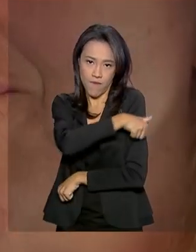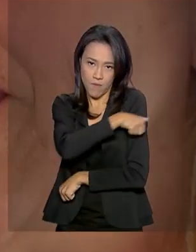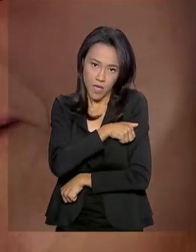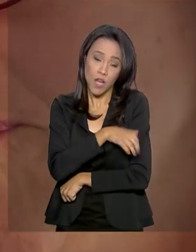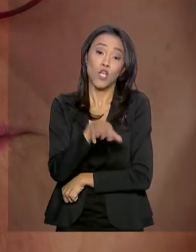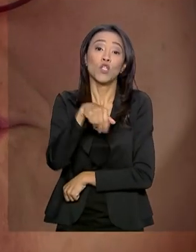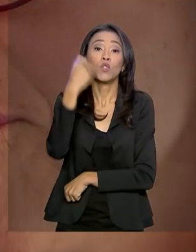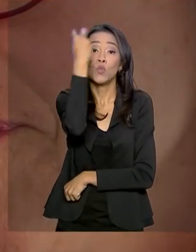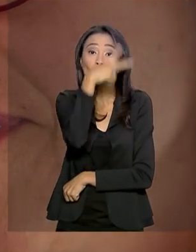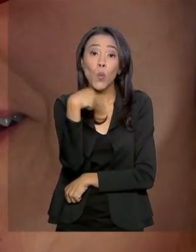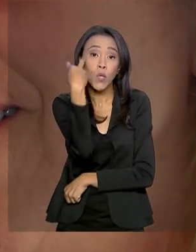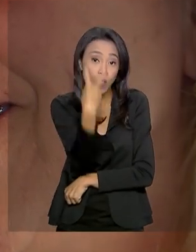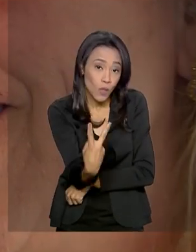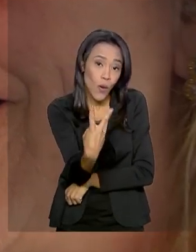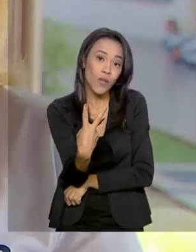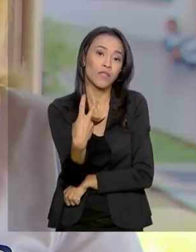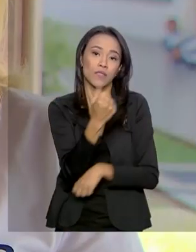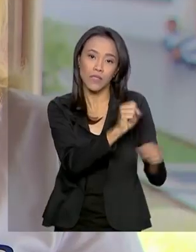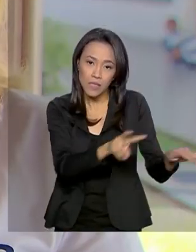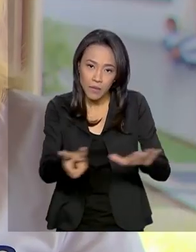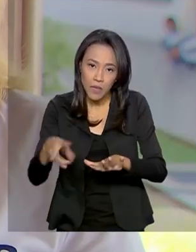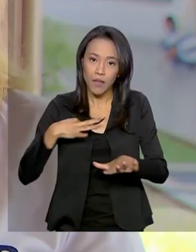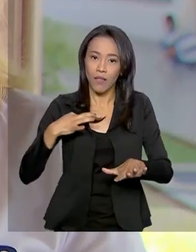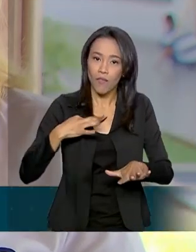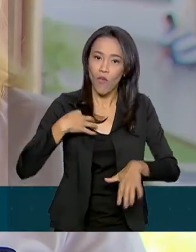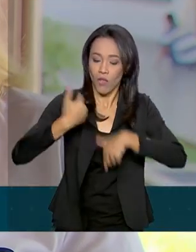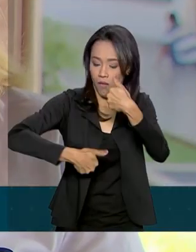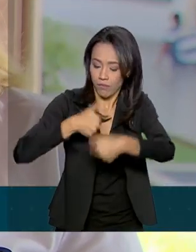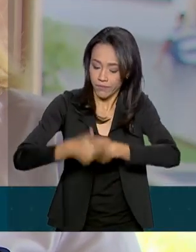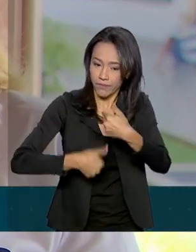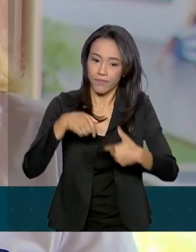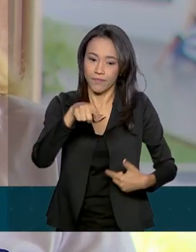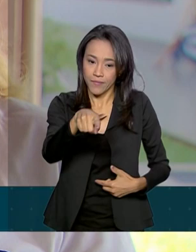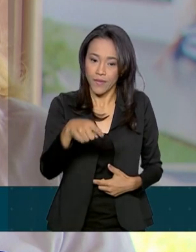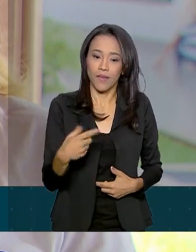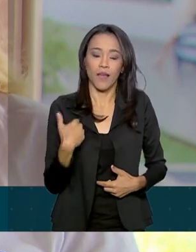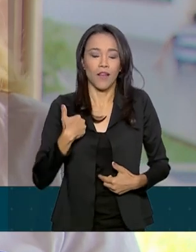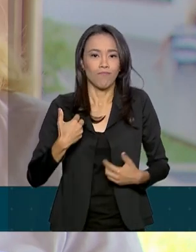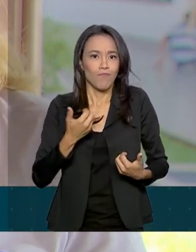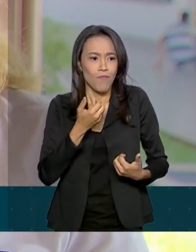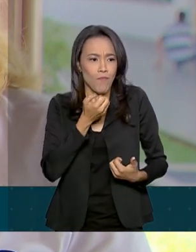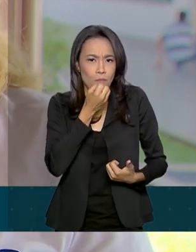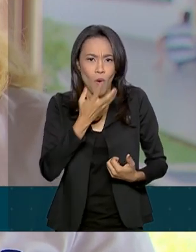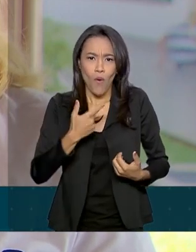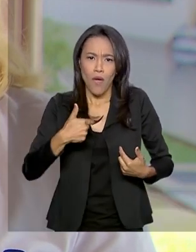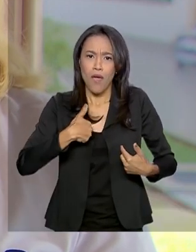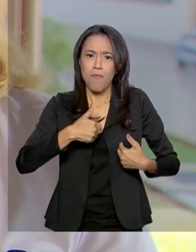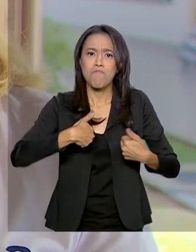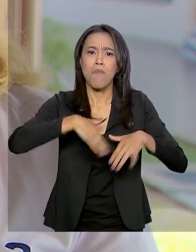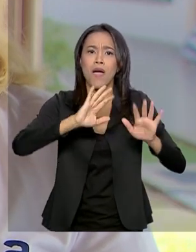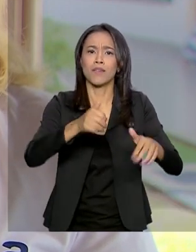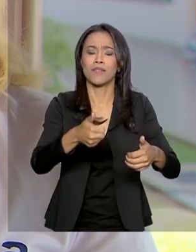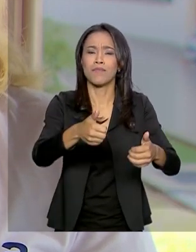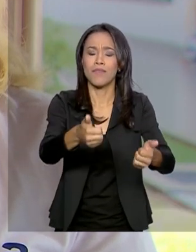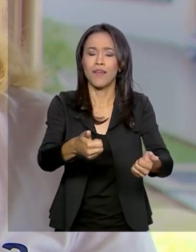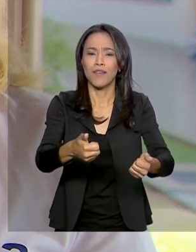por semana ao trabalho voluntário. Descobri que eles tinham muito mais a me oferecer do que eu mesma, né?